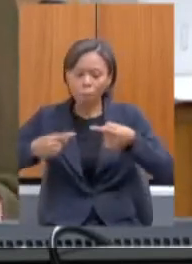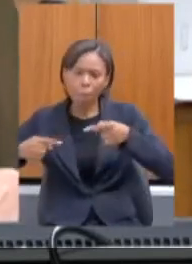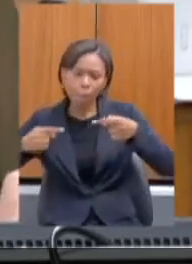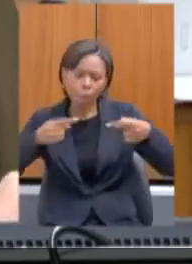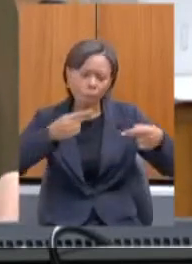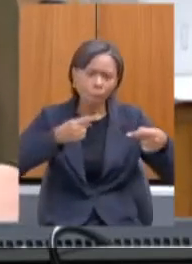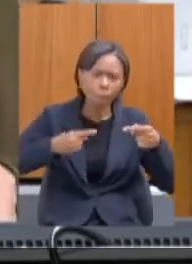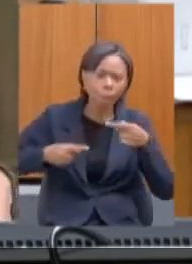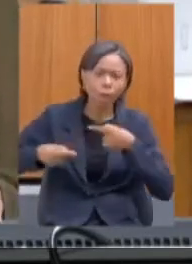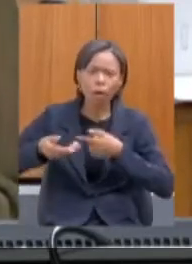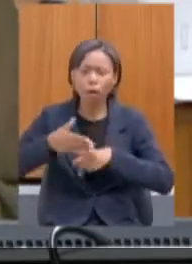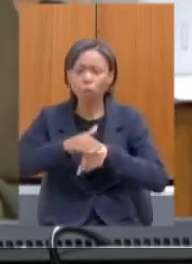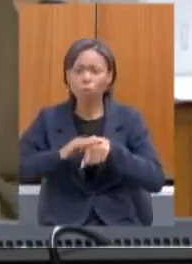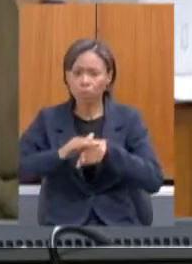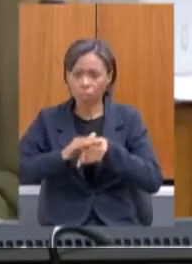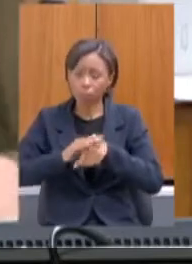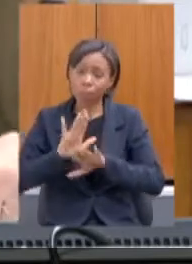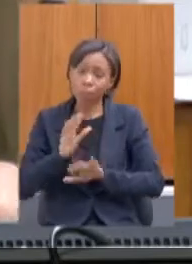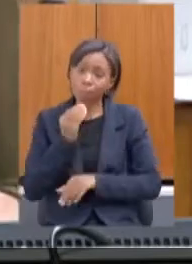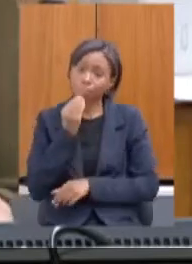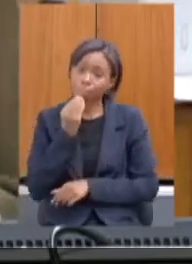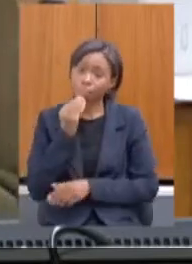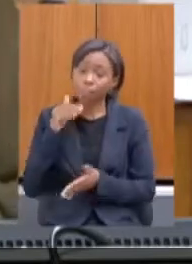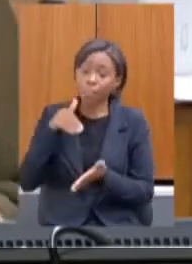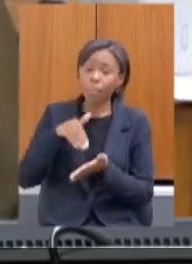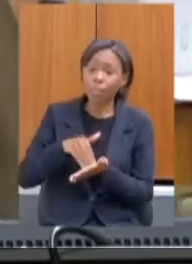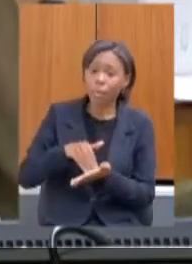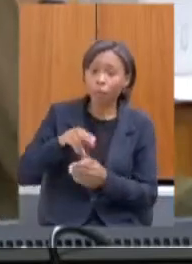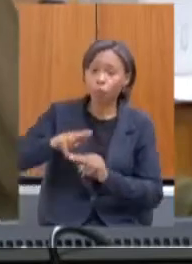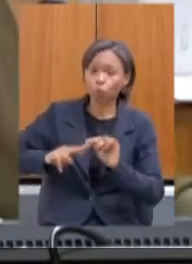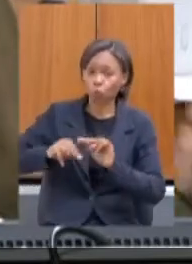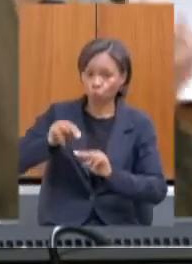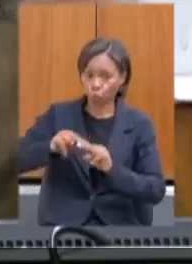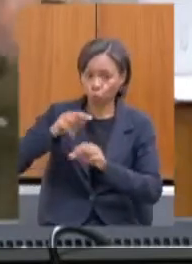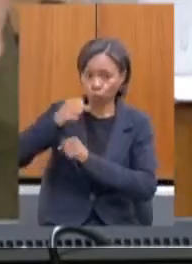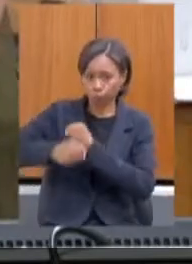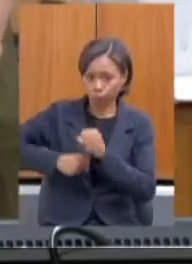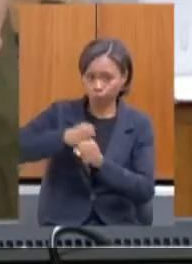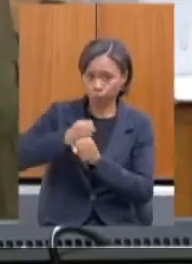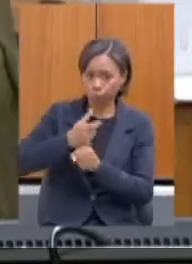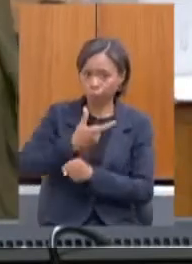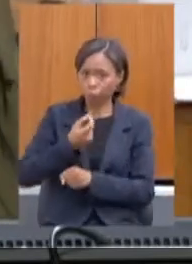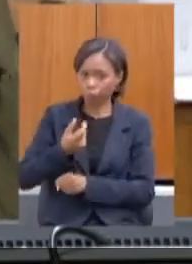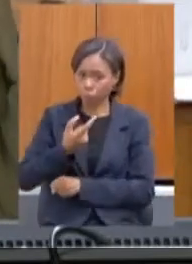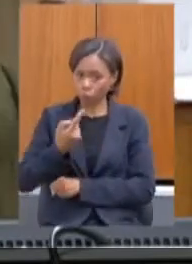nossa expectativa que até junho de 2021 esse plano esteja pronto e aprovado.